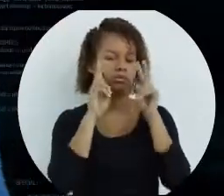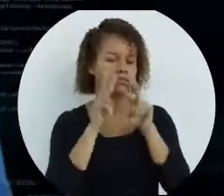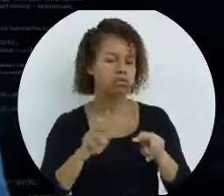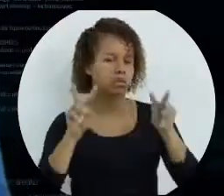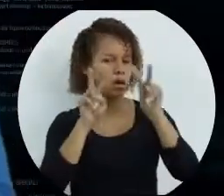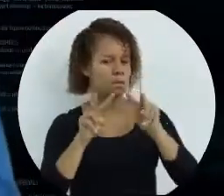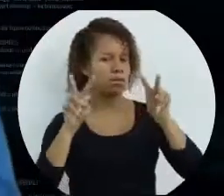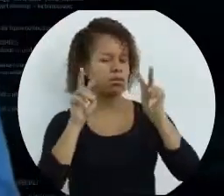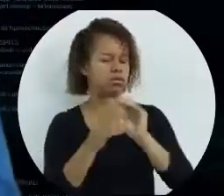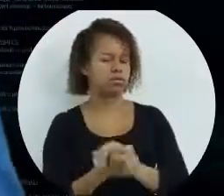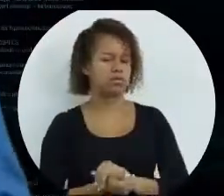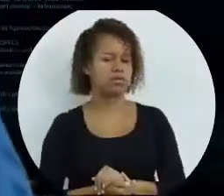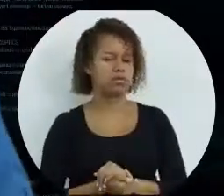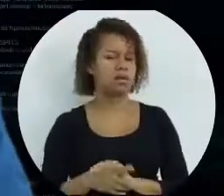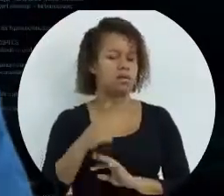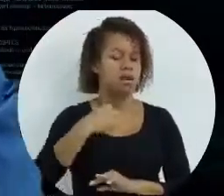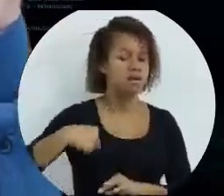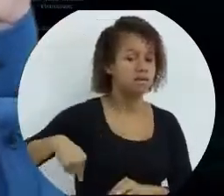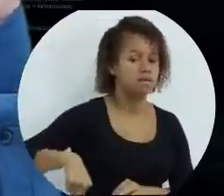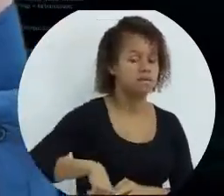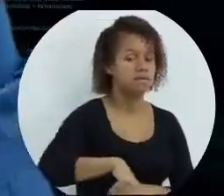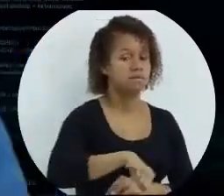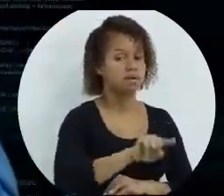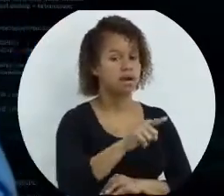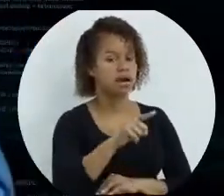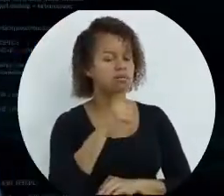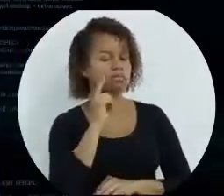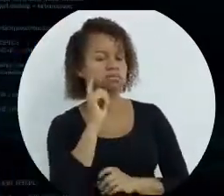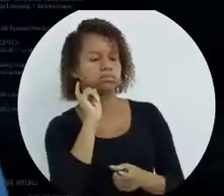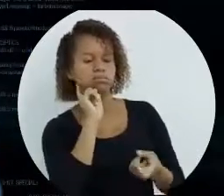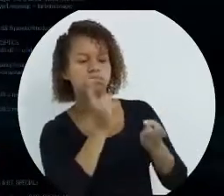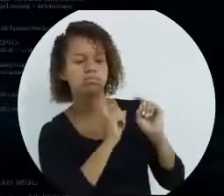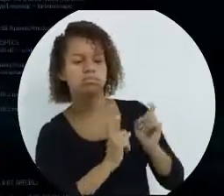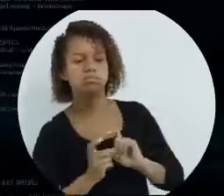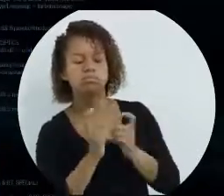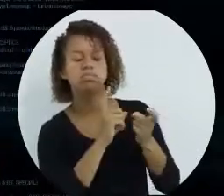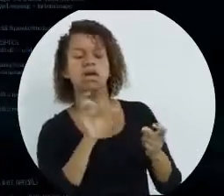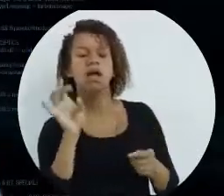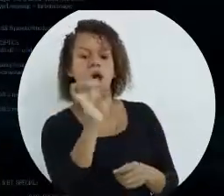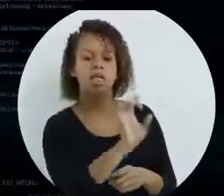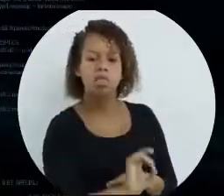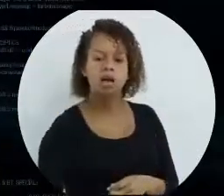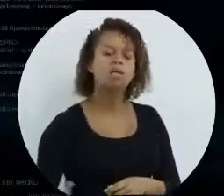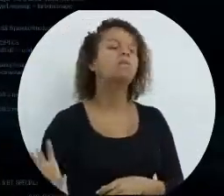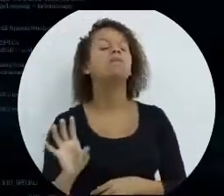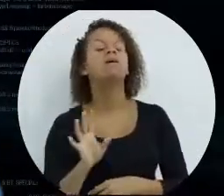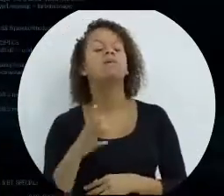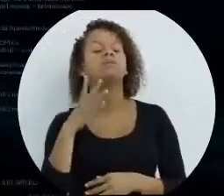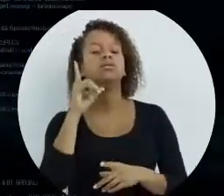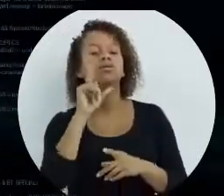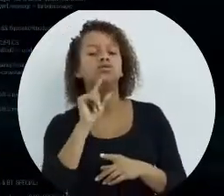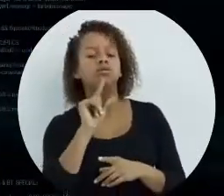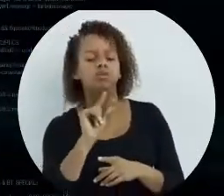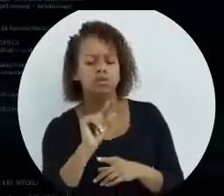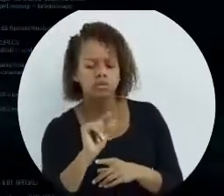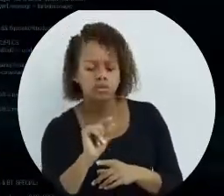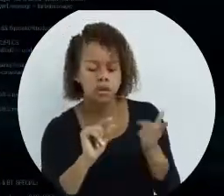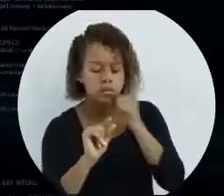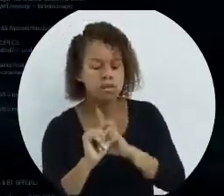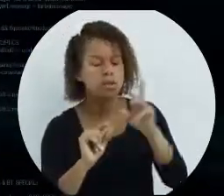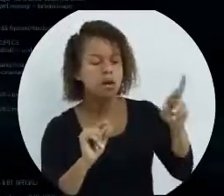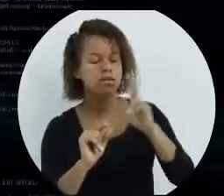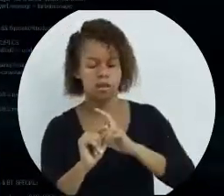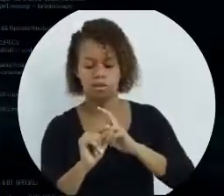virtualmente infinita. Então, ele vai executar cada uma dessas operações, e diminuindo, diminuindo, até achar o resultado.